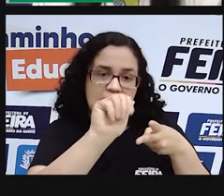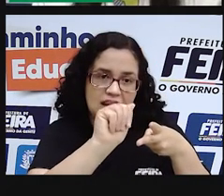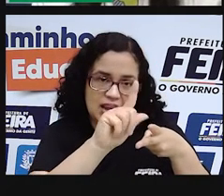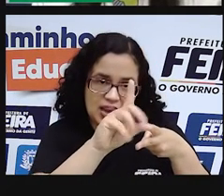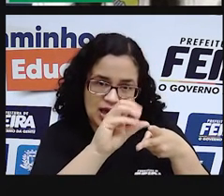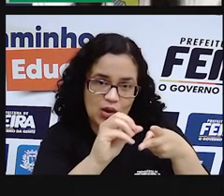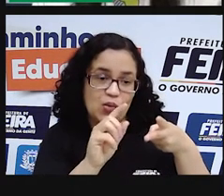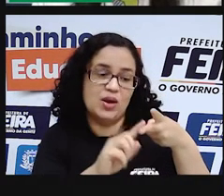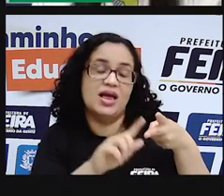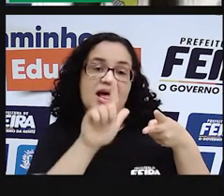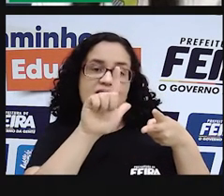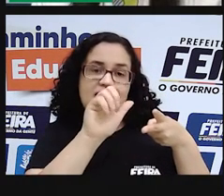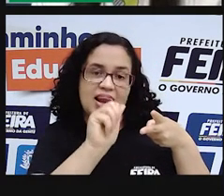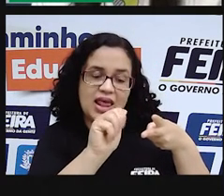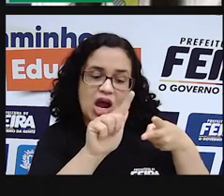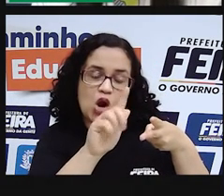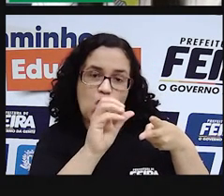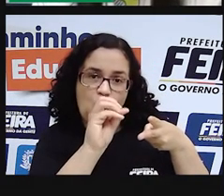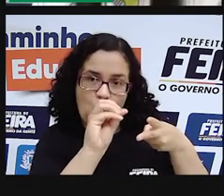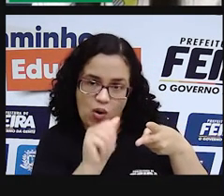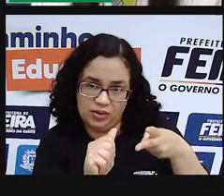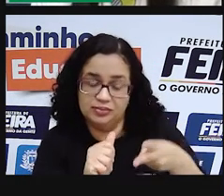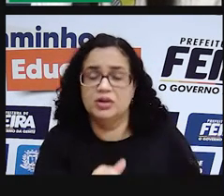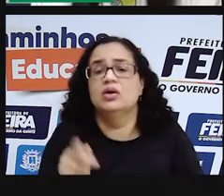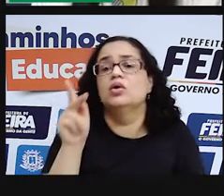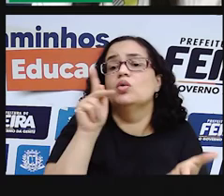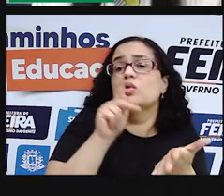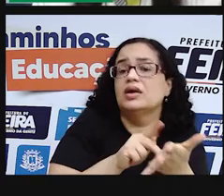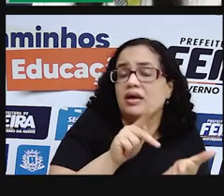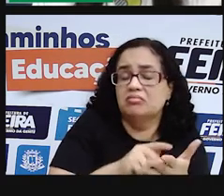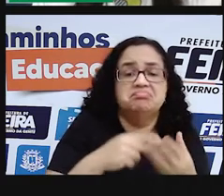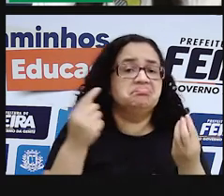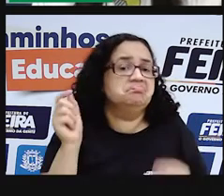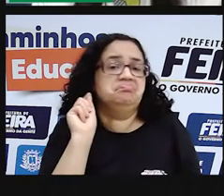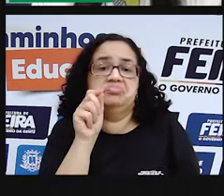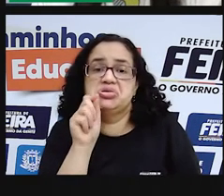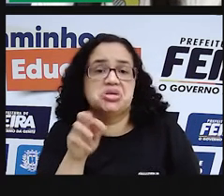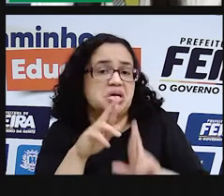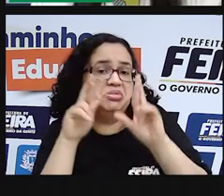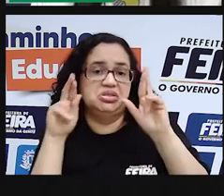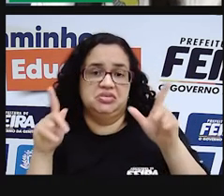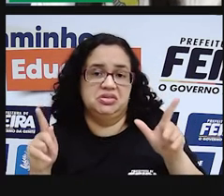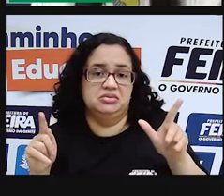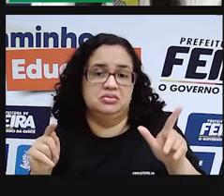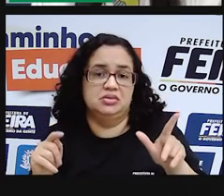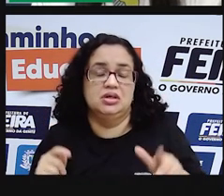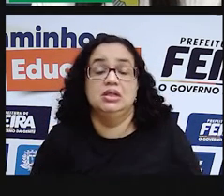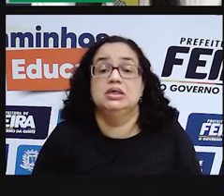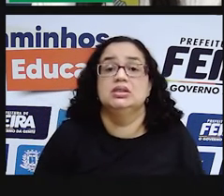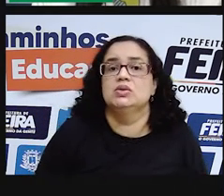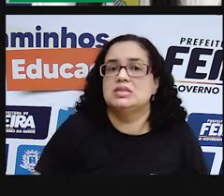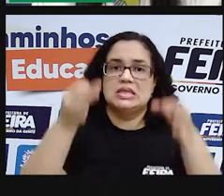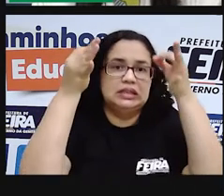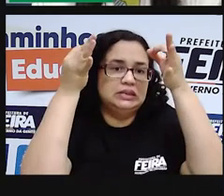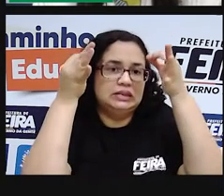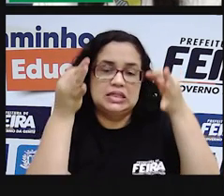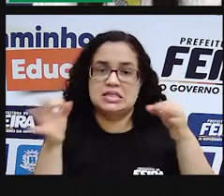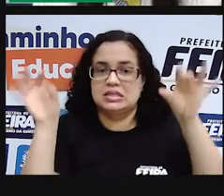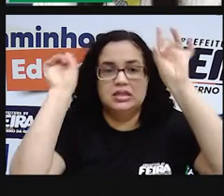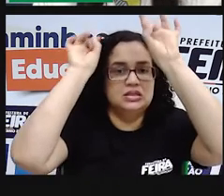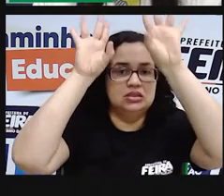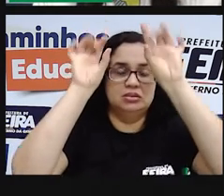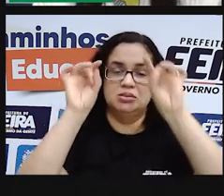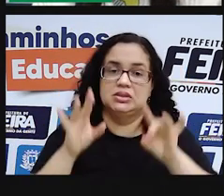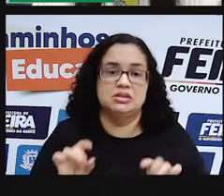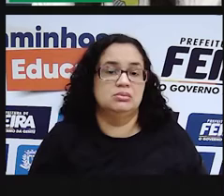detalhes para a gente saber realmente o que é lago e o que é lagoa. Não existe um padrão especializado